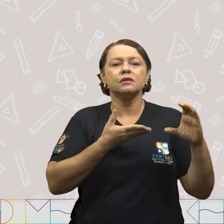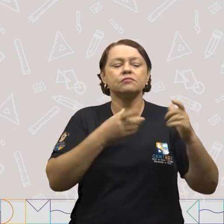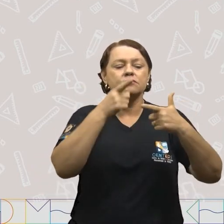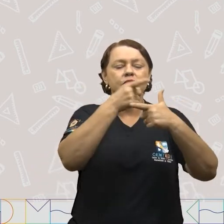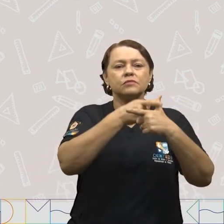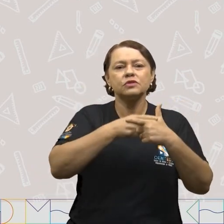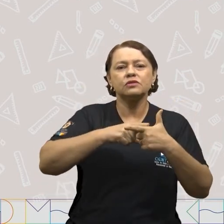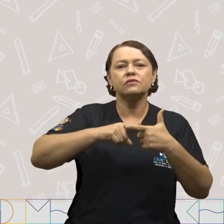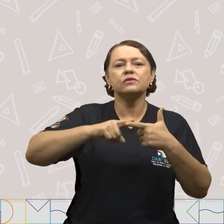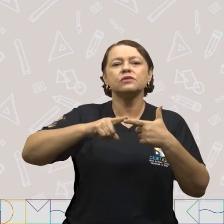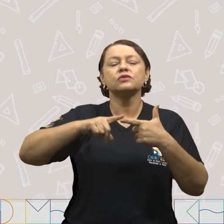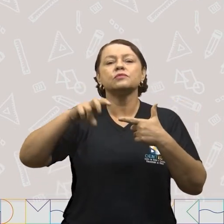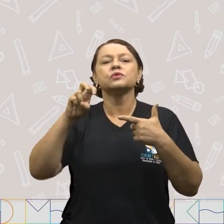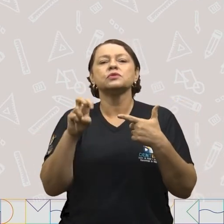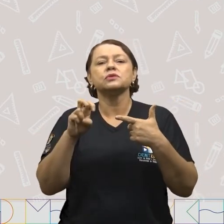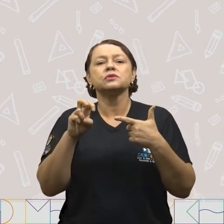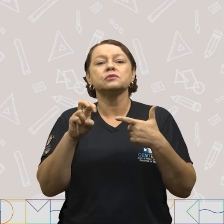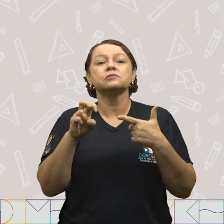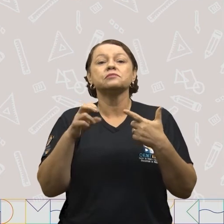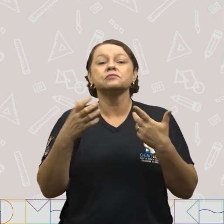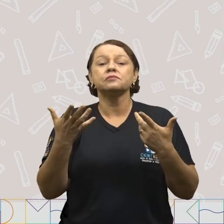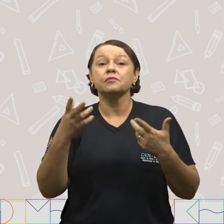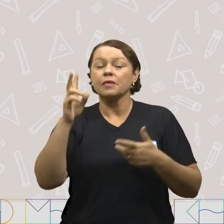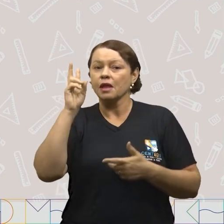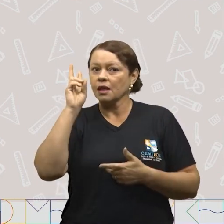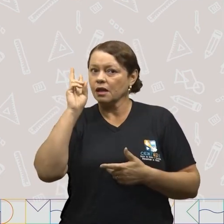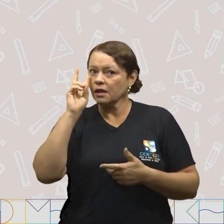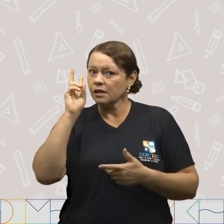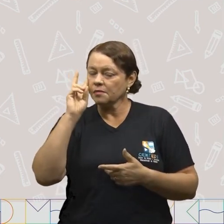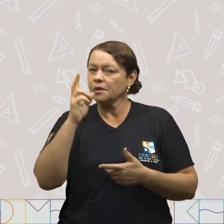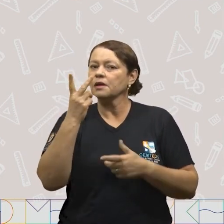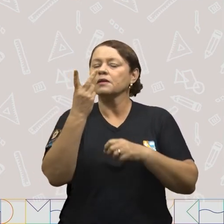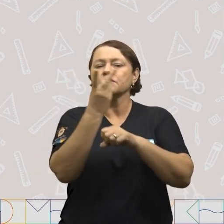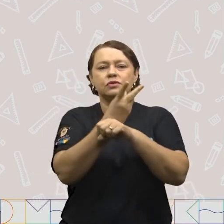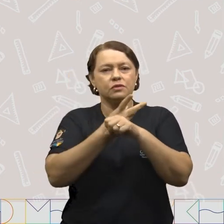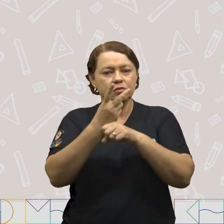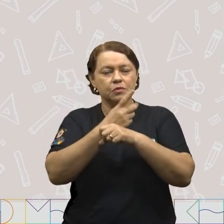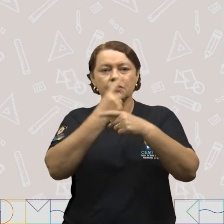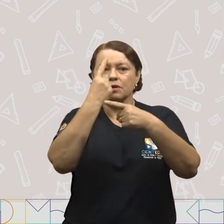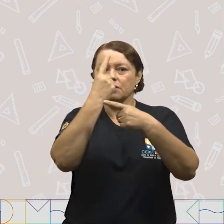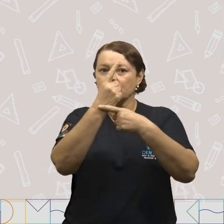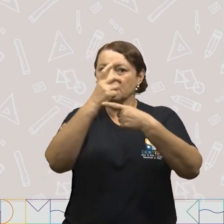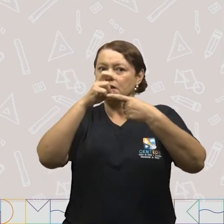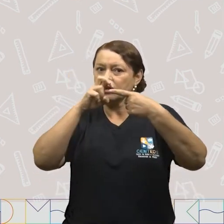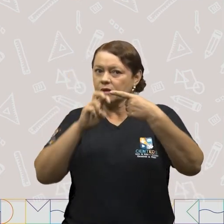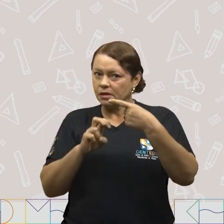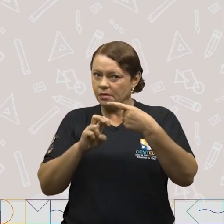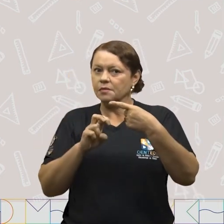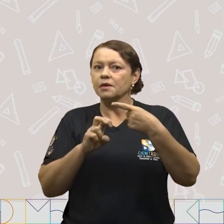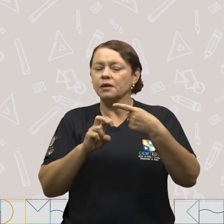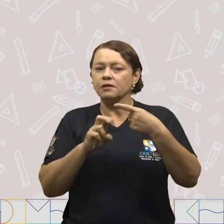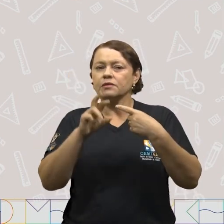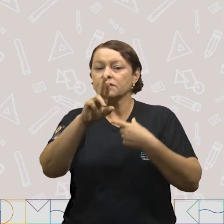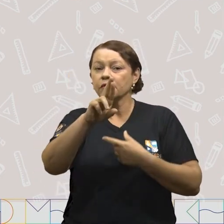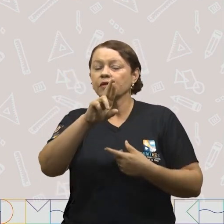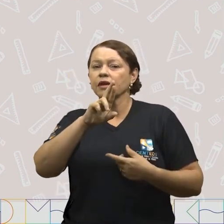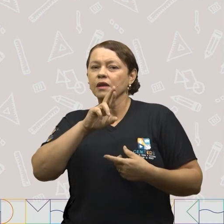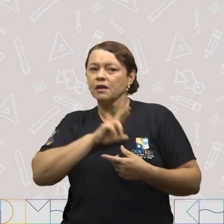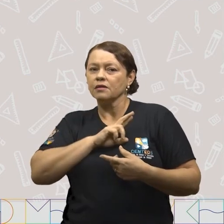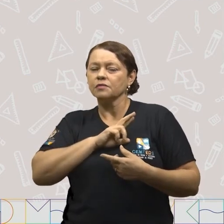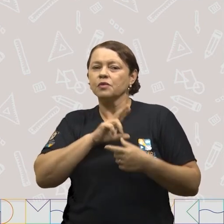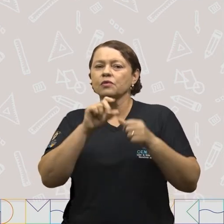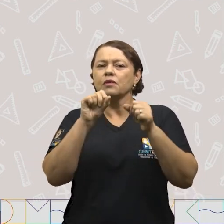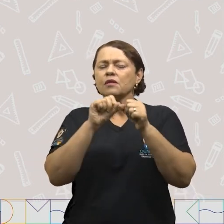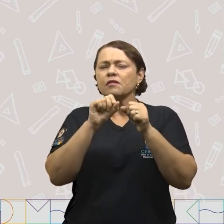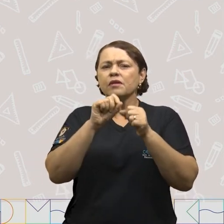Dividir esse número por cinco. Lembrando que estamos procurando a quinta parte. Você vai responder fazendo